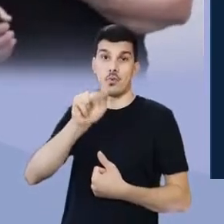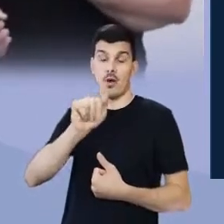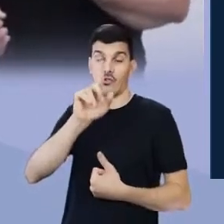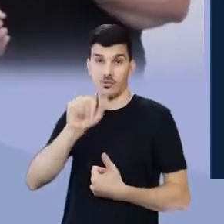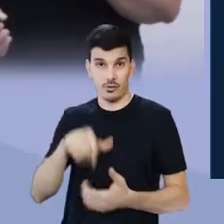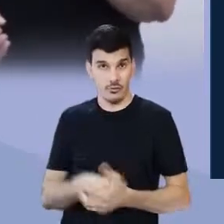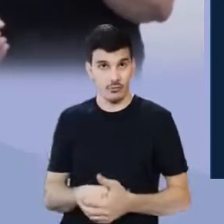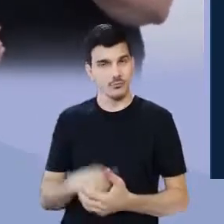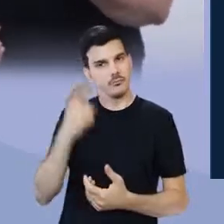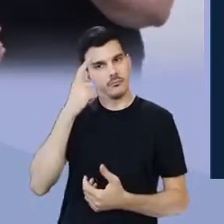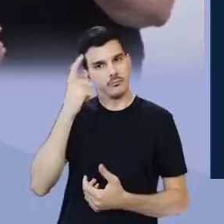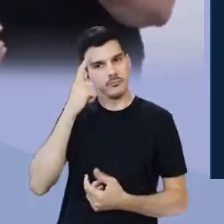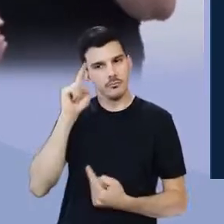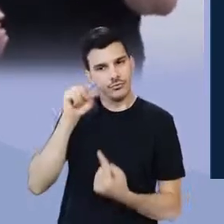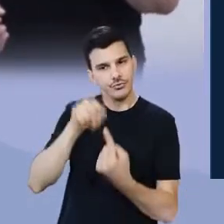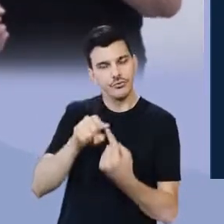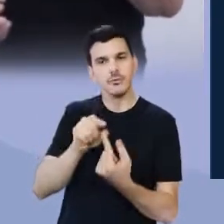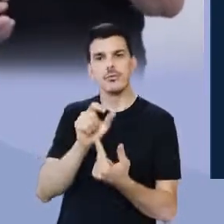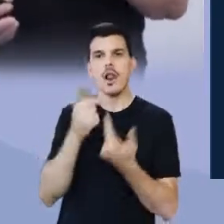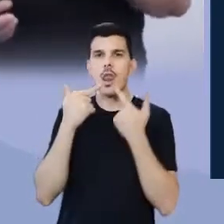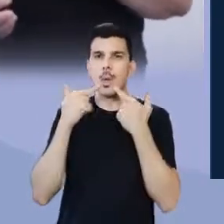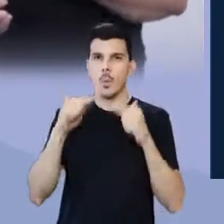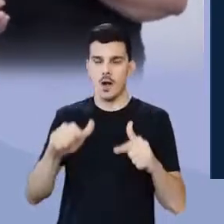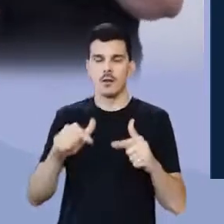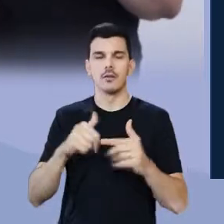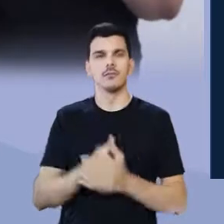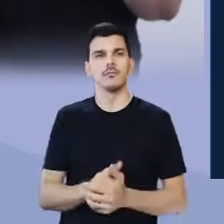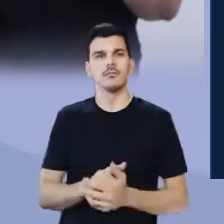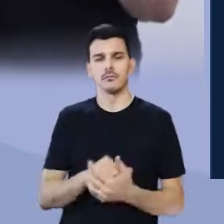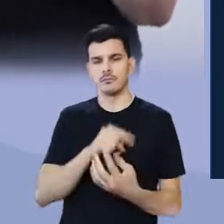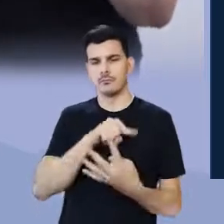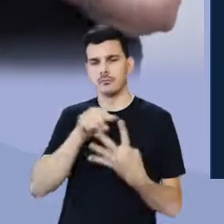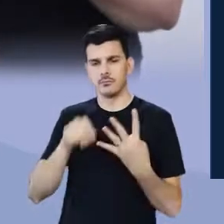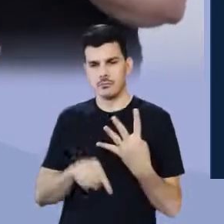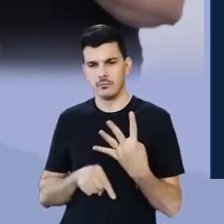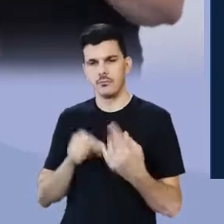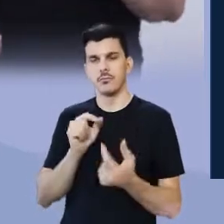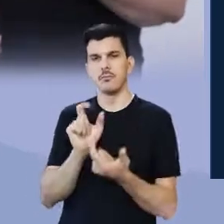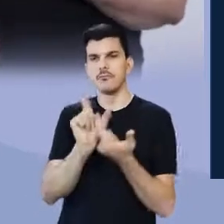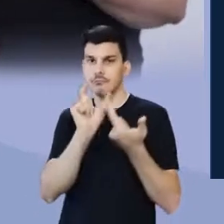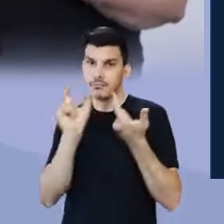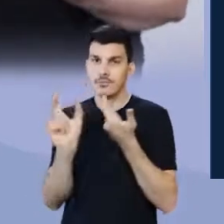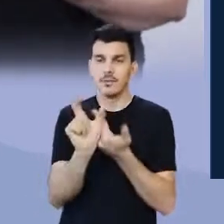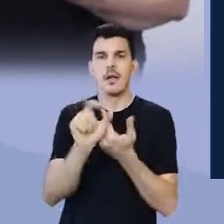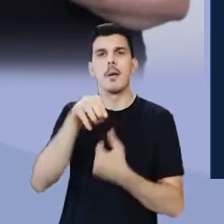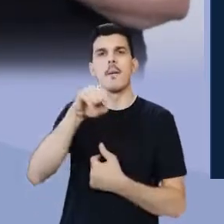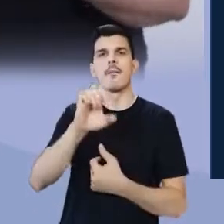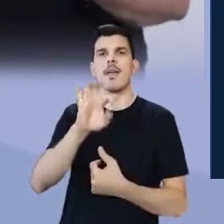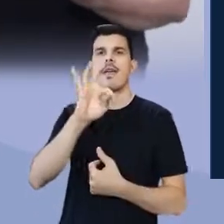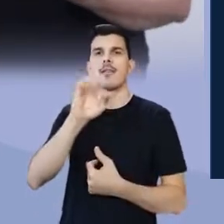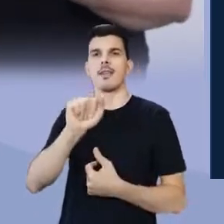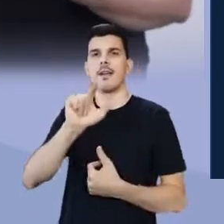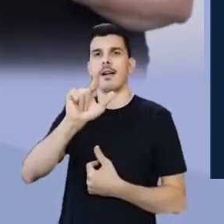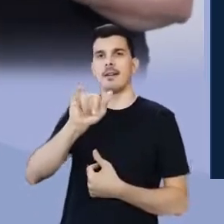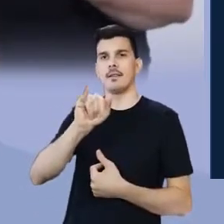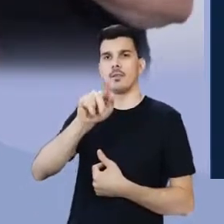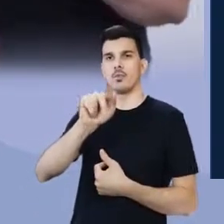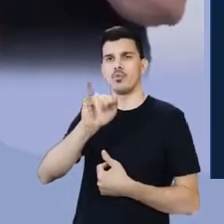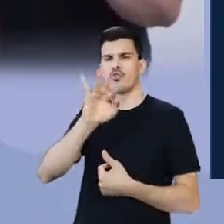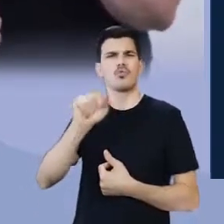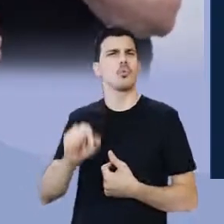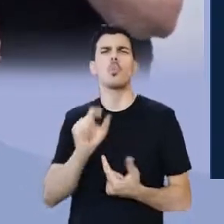linguagem, nós imaginamos, dentre as funções, o papel metalinguístico do texto.